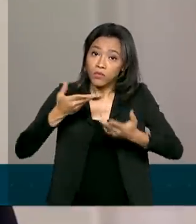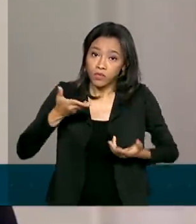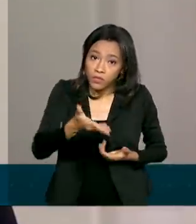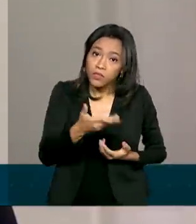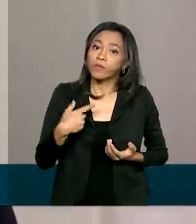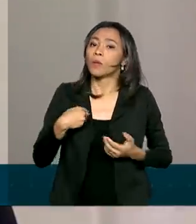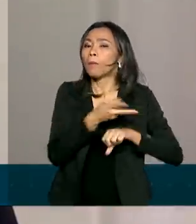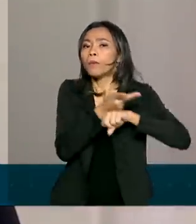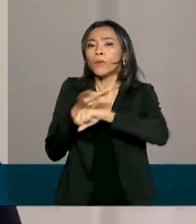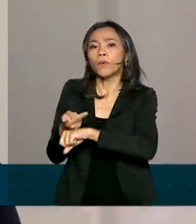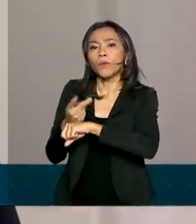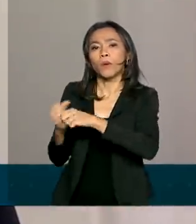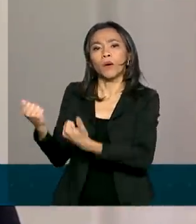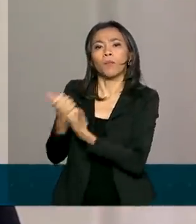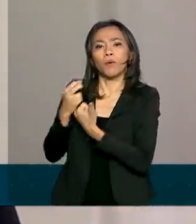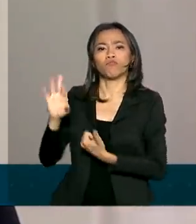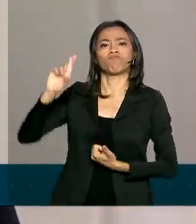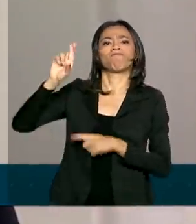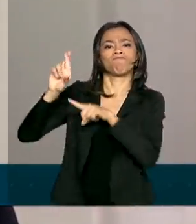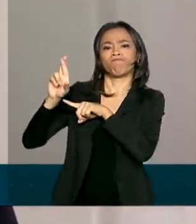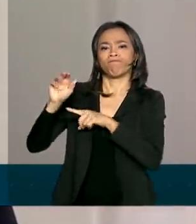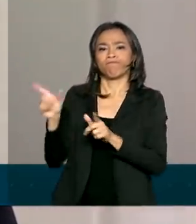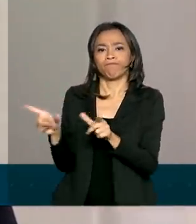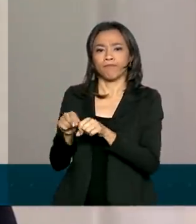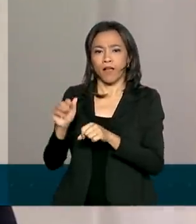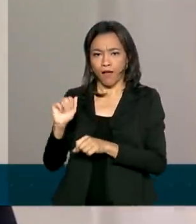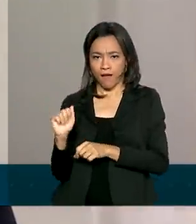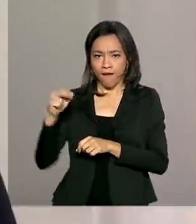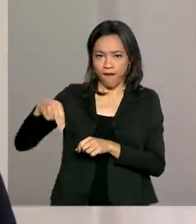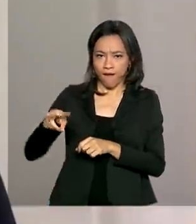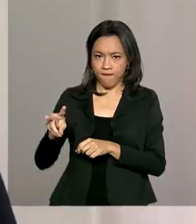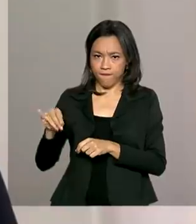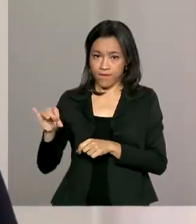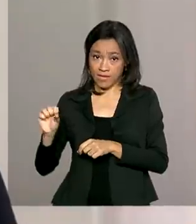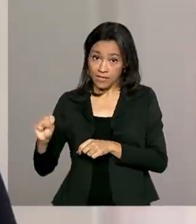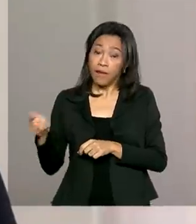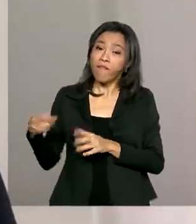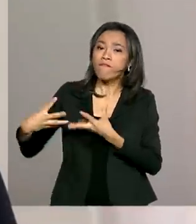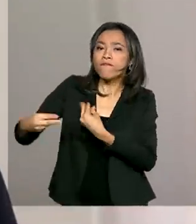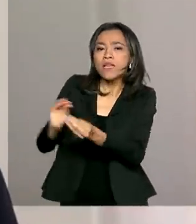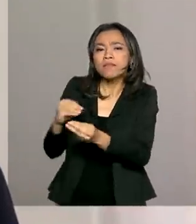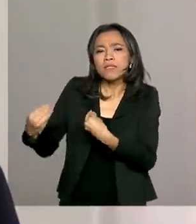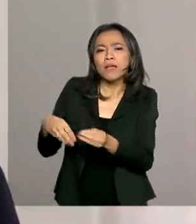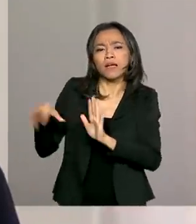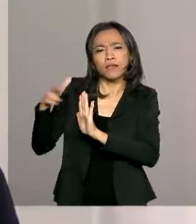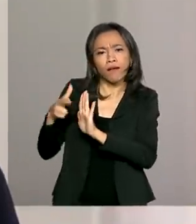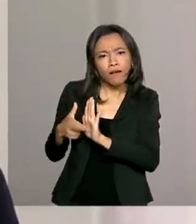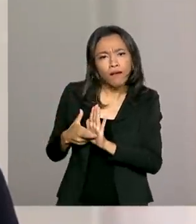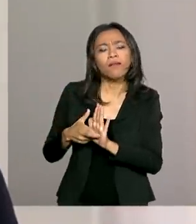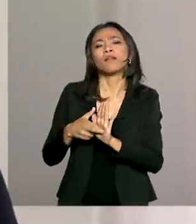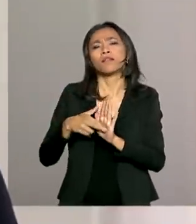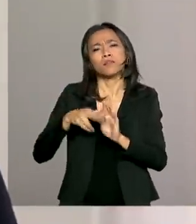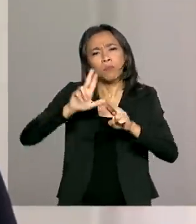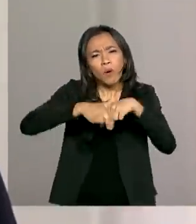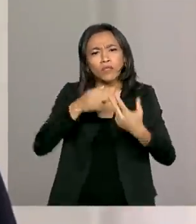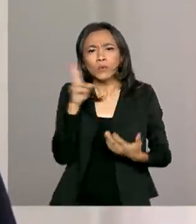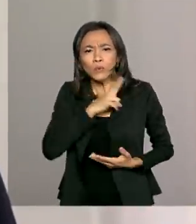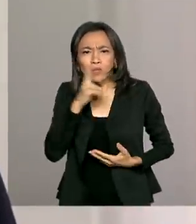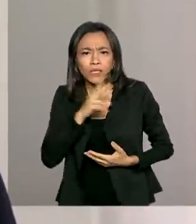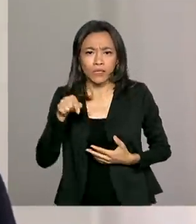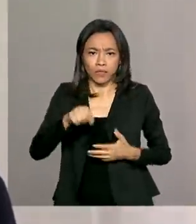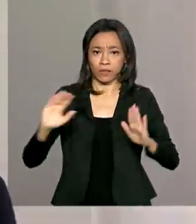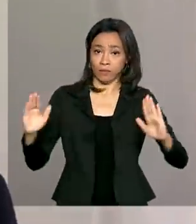junto à Anvisa, a flexibilização das demais autorizações necessárias em caráter emergencial e